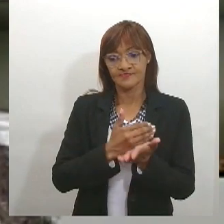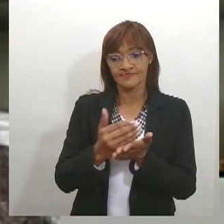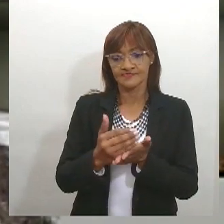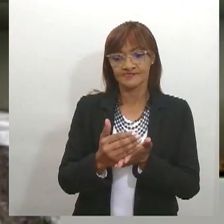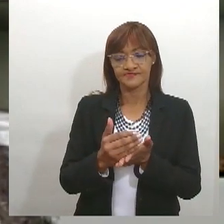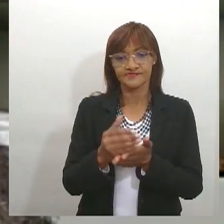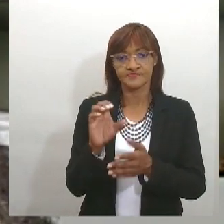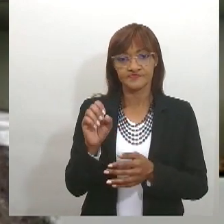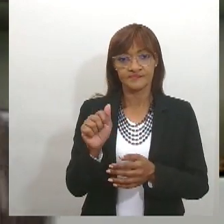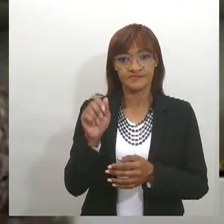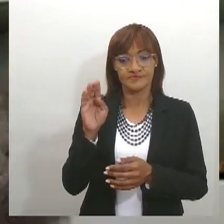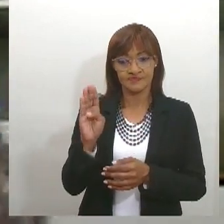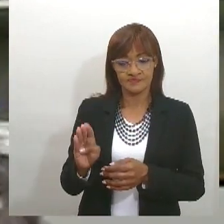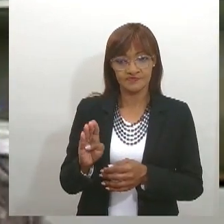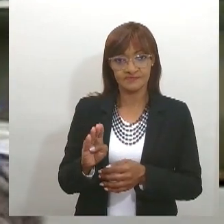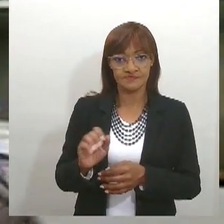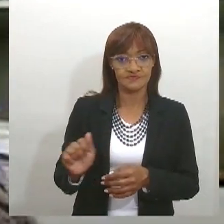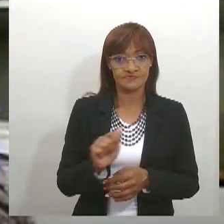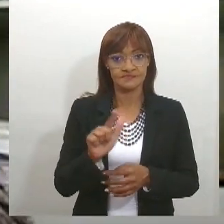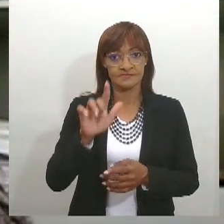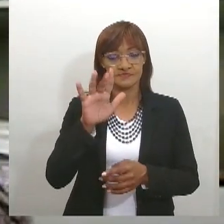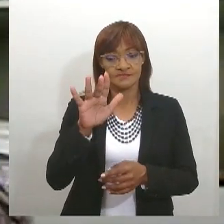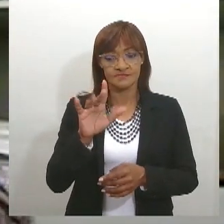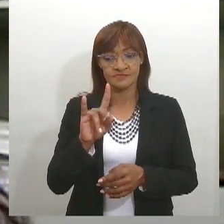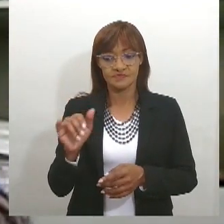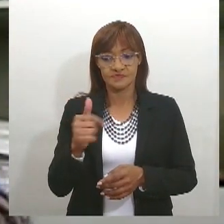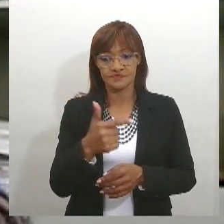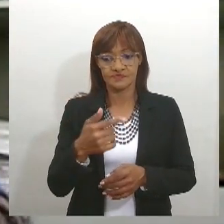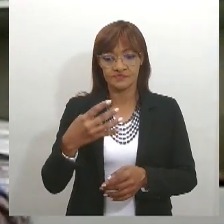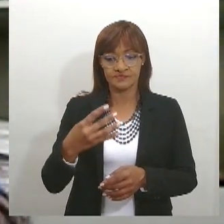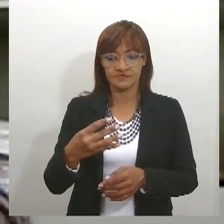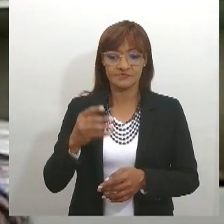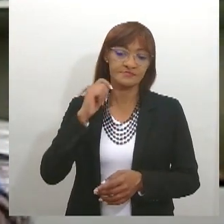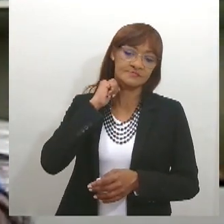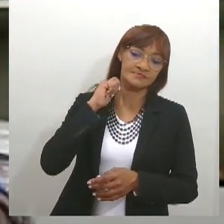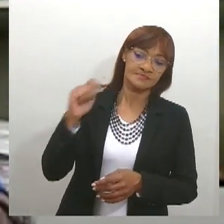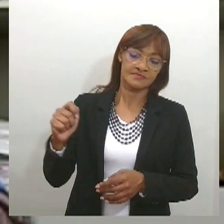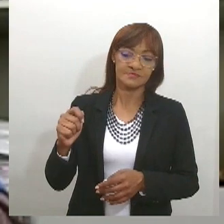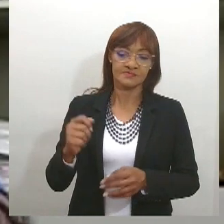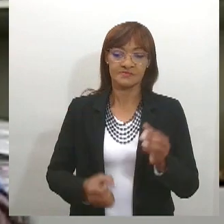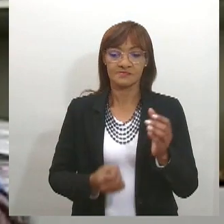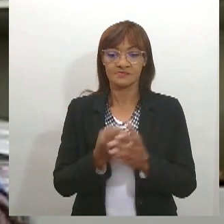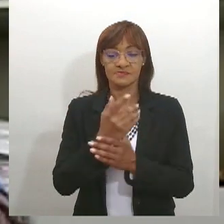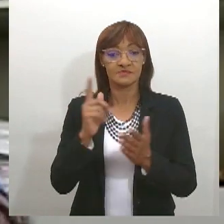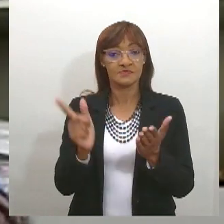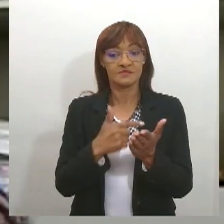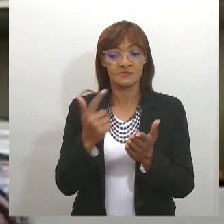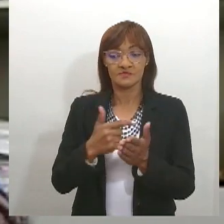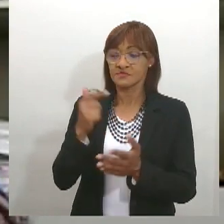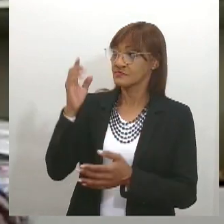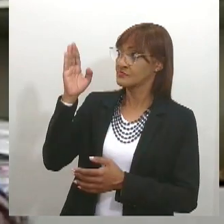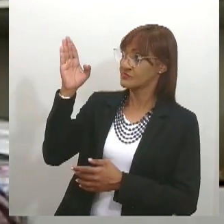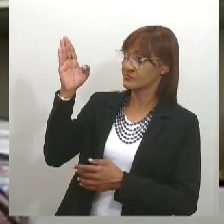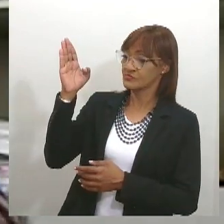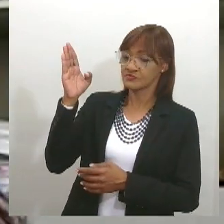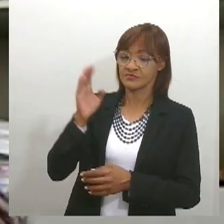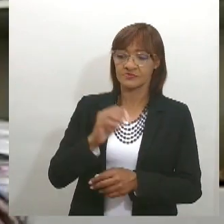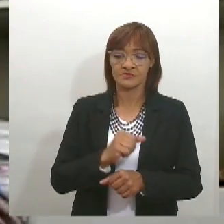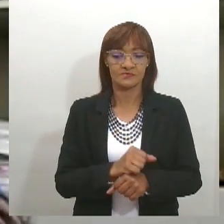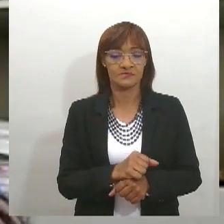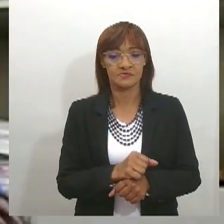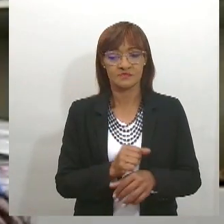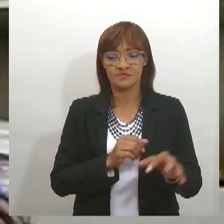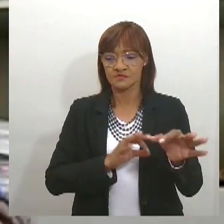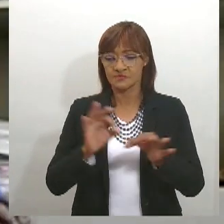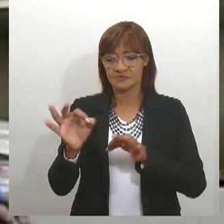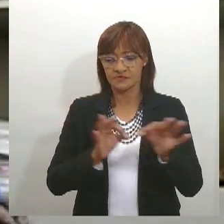dia 24 de abril, onde nós lançamos esse livro aqui, organizado por mim e pelo coeta Suero. Estaremos